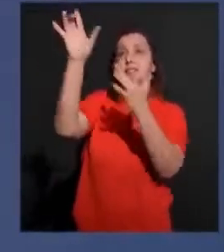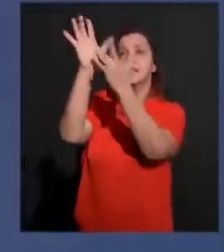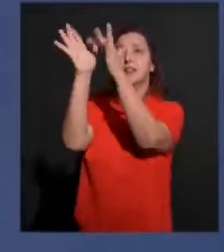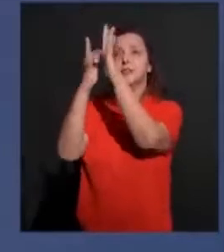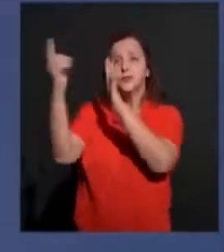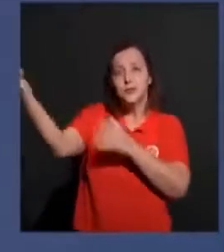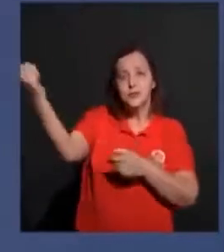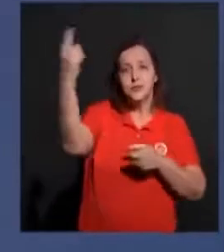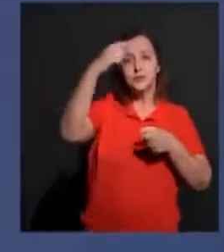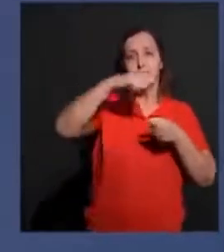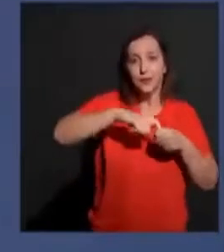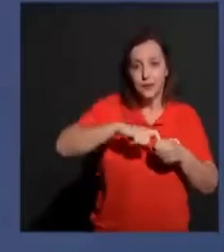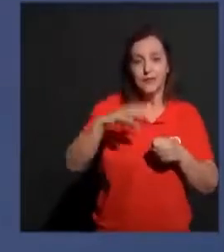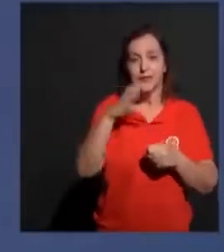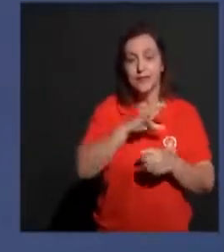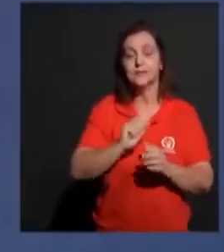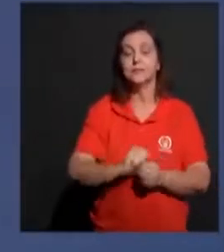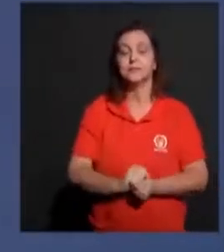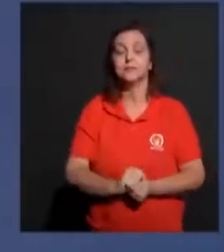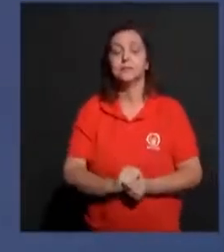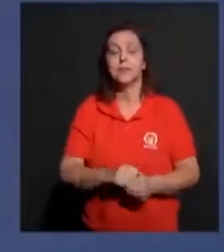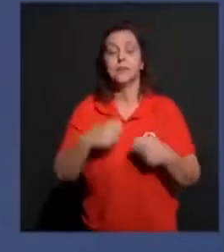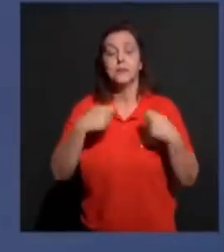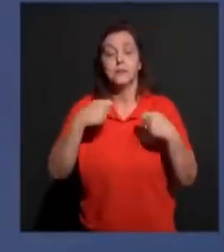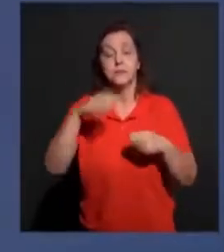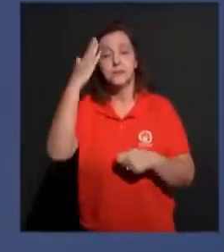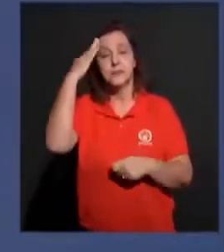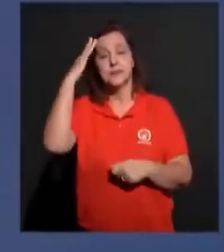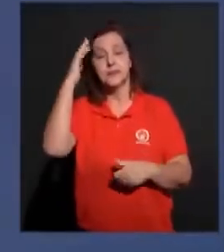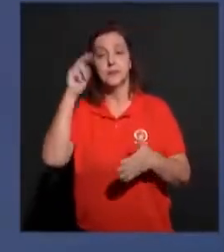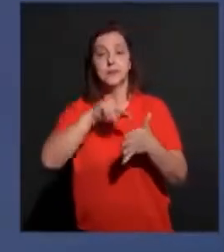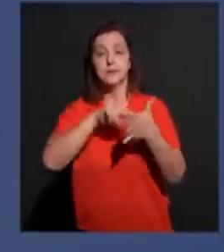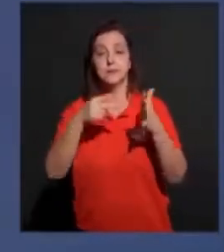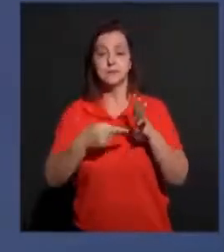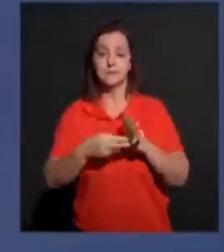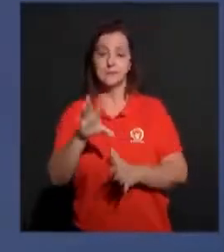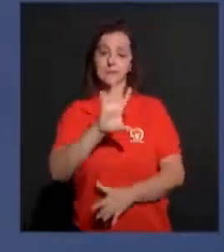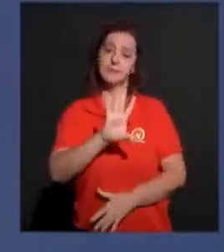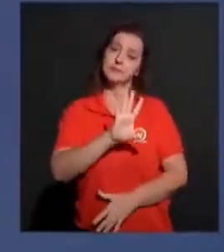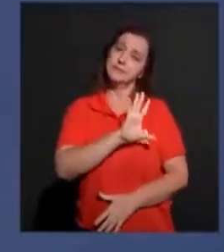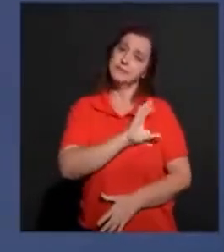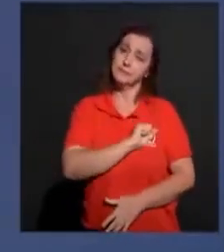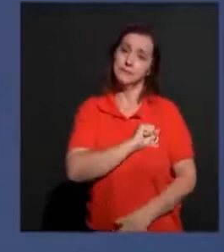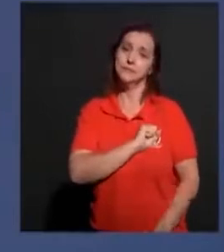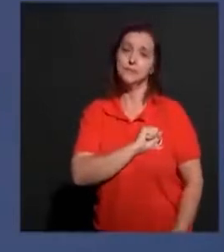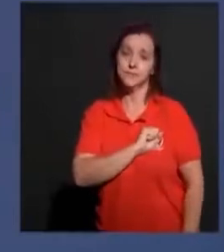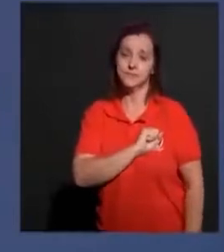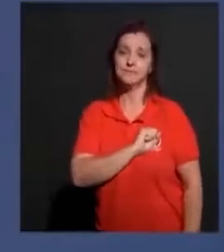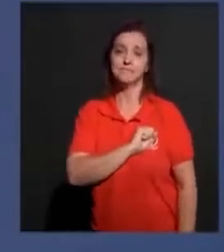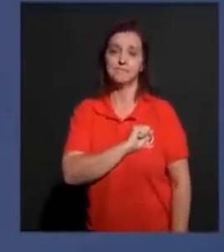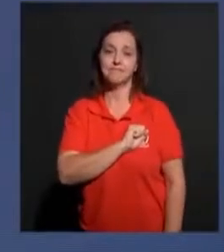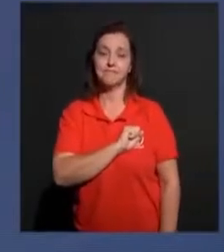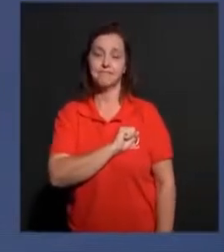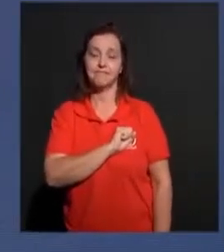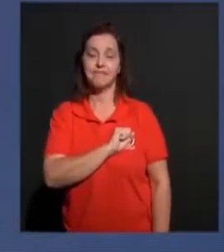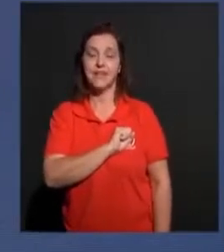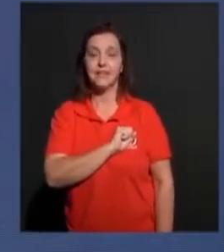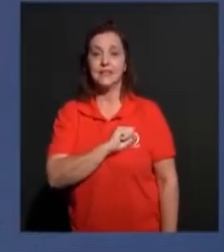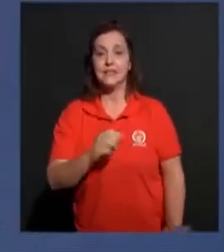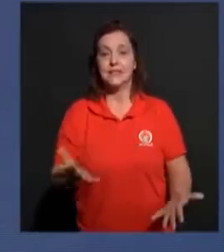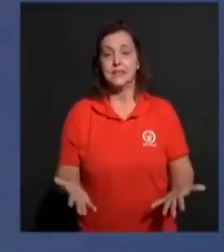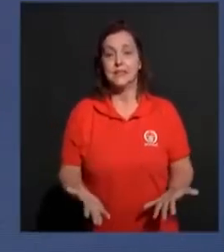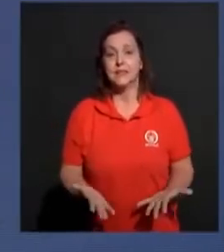primeiro entender o que é o amor. Entender o significado de amor. Porque